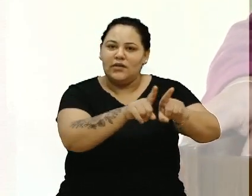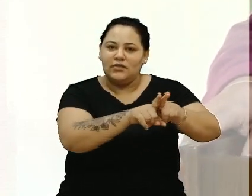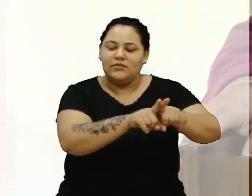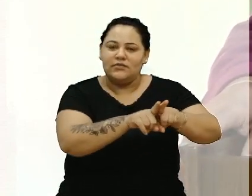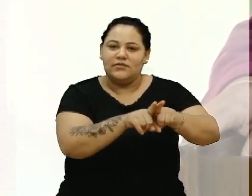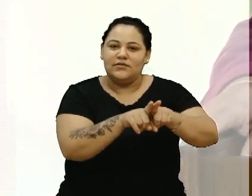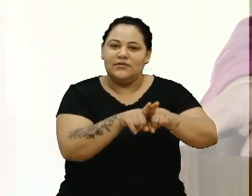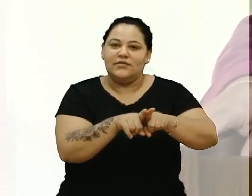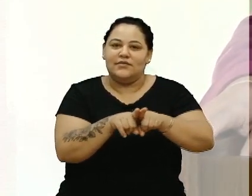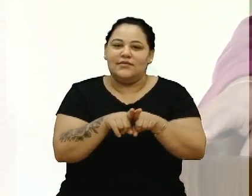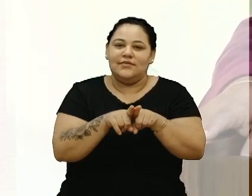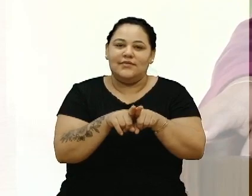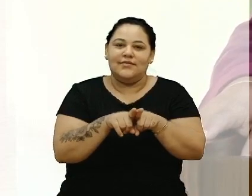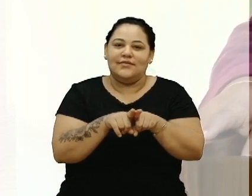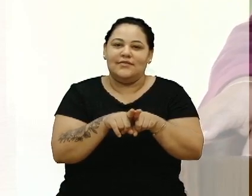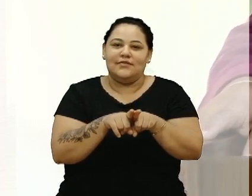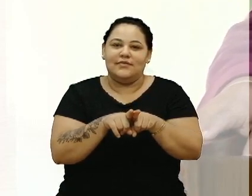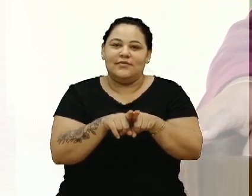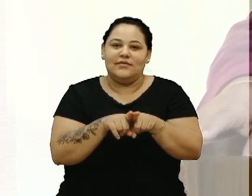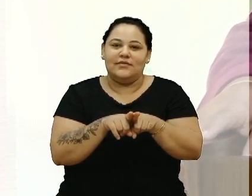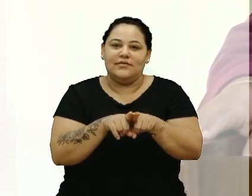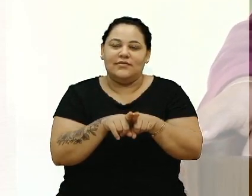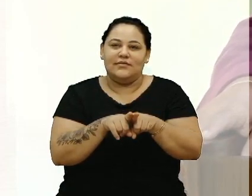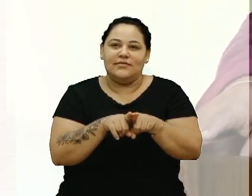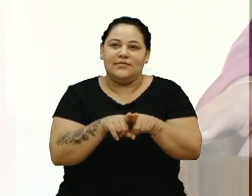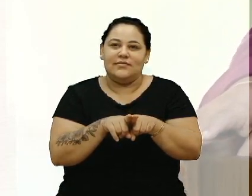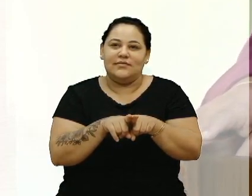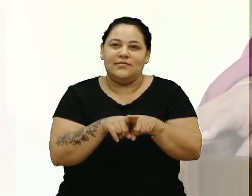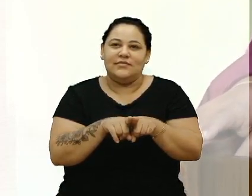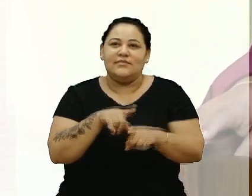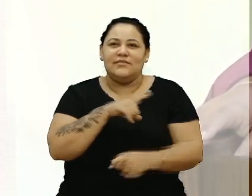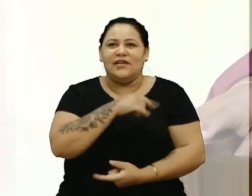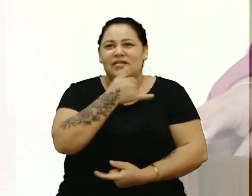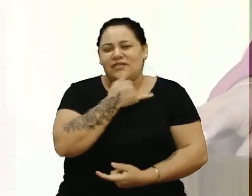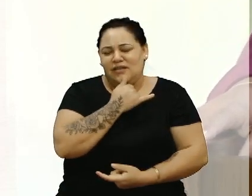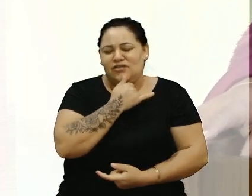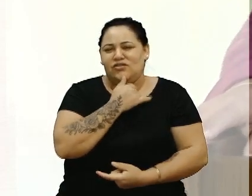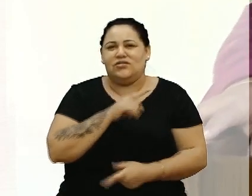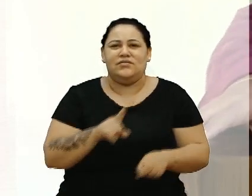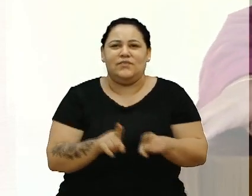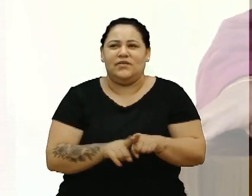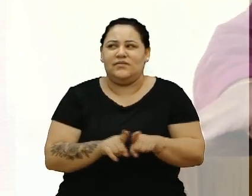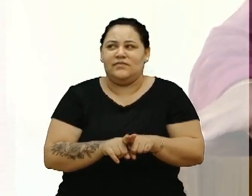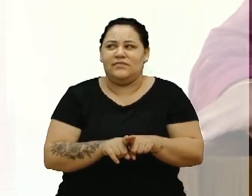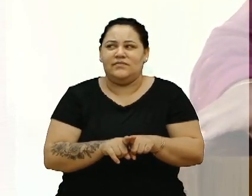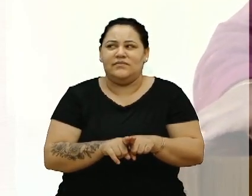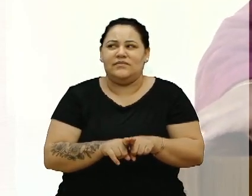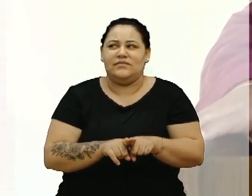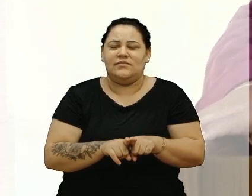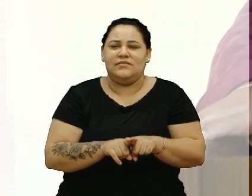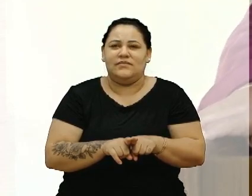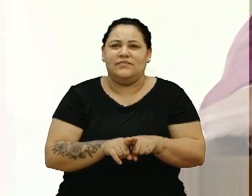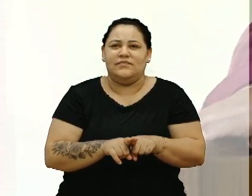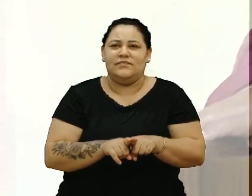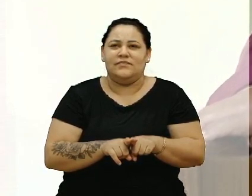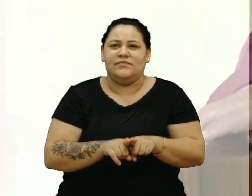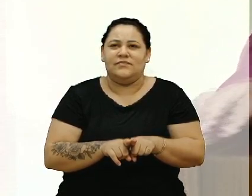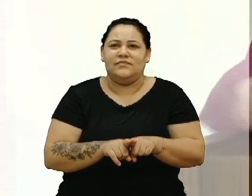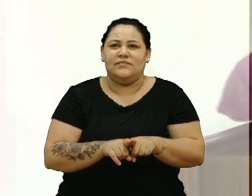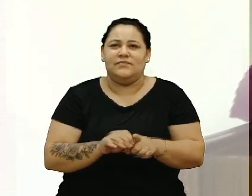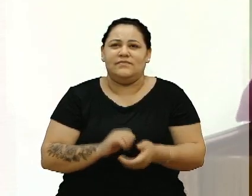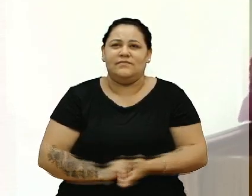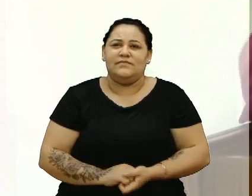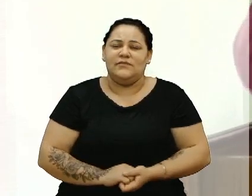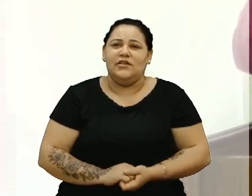atestado, isso aí tem a dó também, né, tem a dó também. Mas esperamos que o Samar dê sinal para essas famílias, para